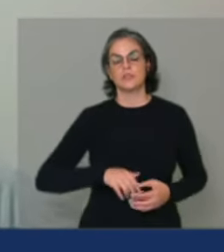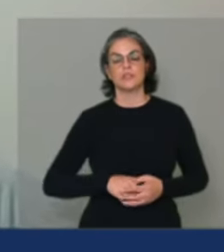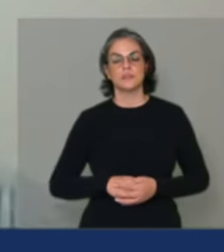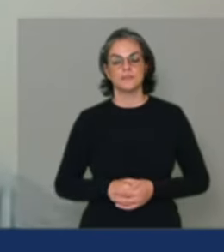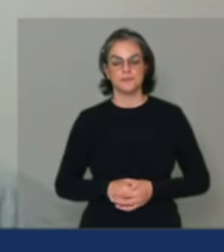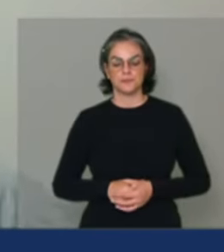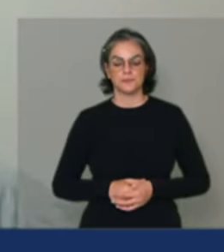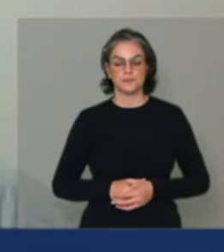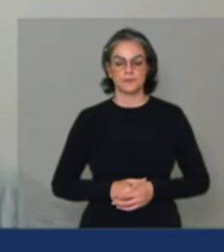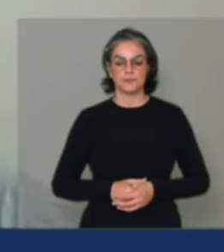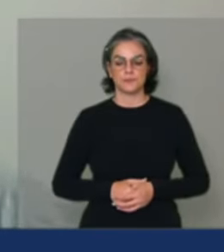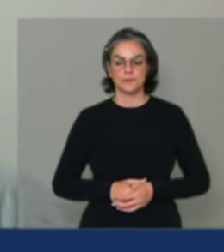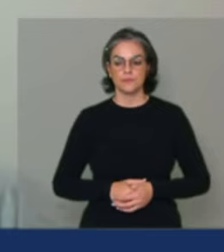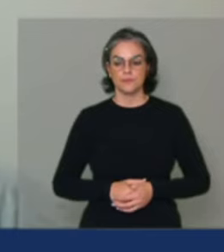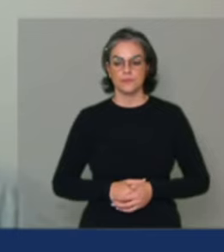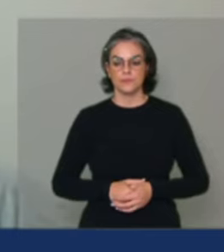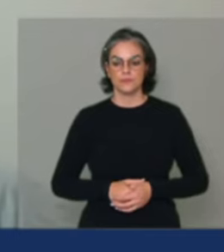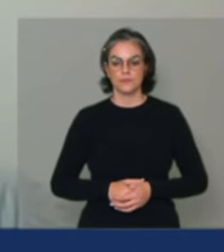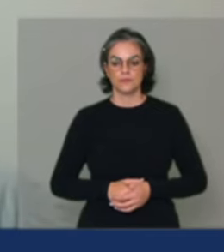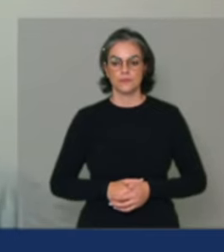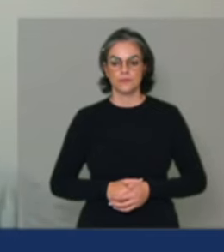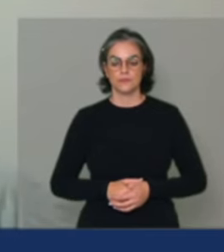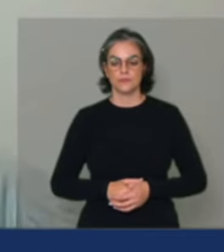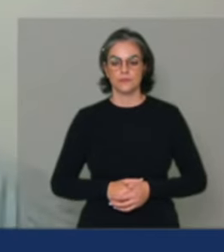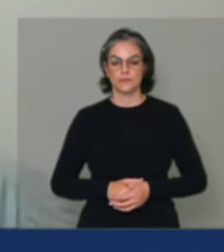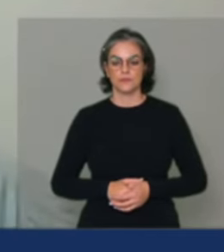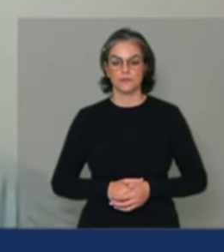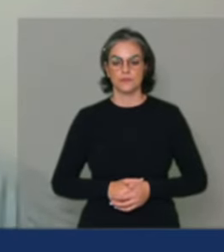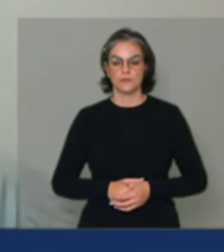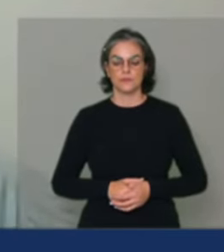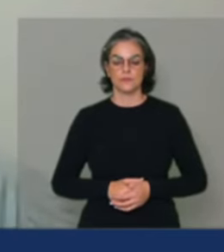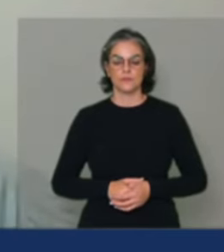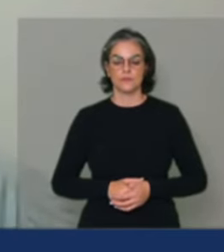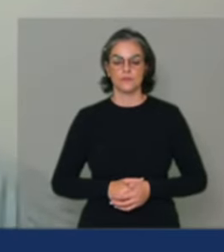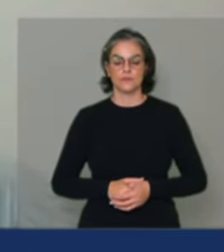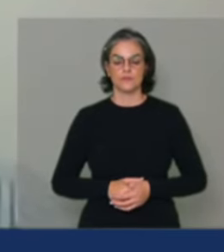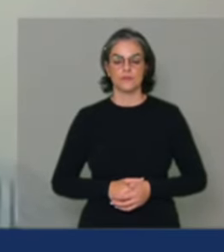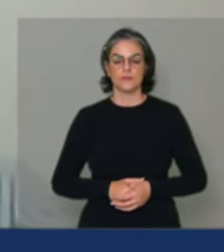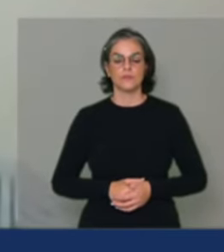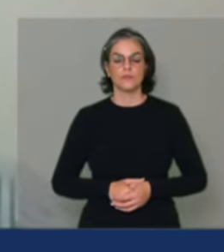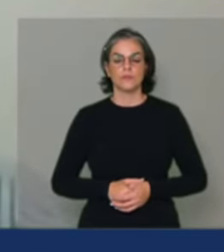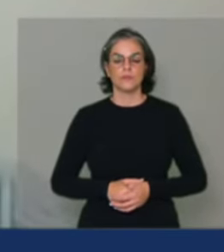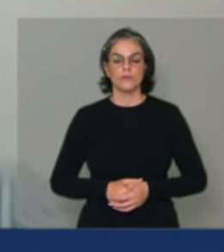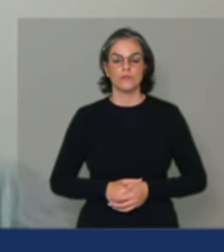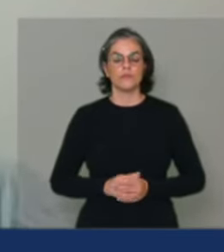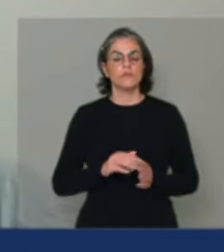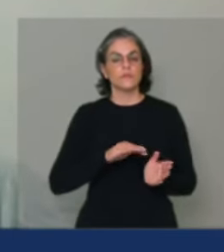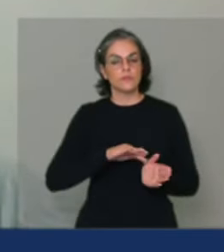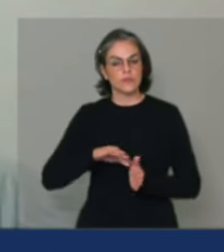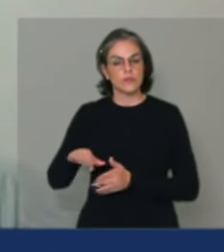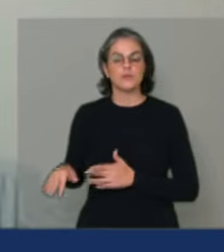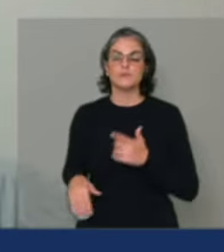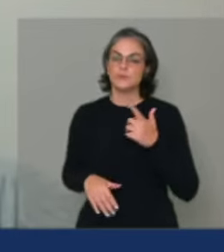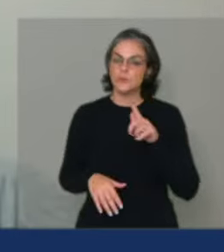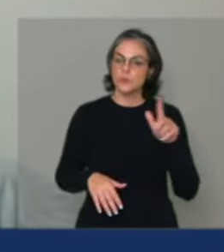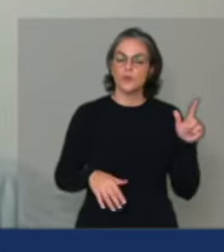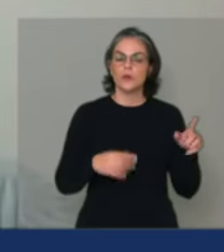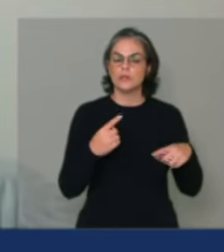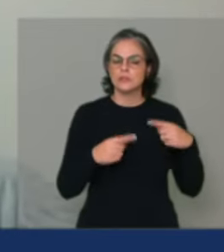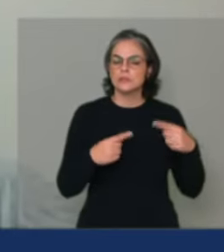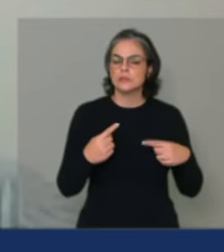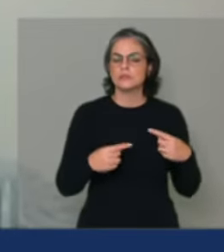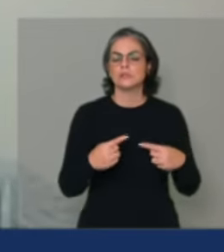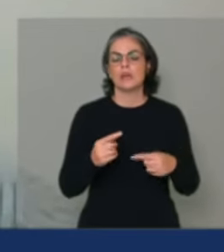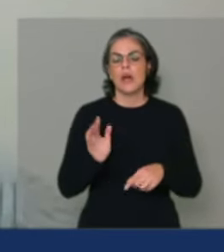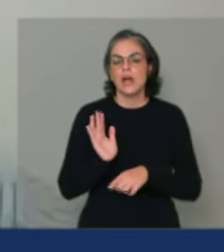informações também junto ao IBGE de 2017. Outro ponto que a gente tem discutido muito é a questão da assistência